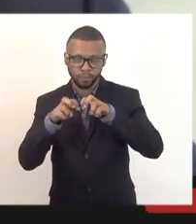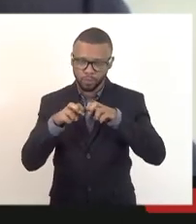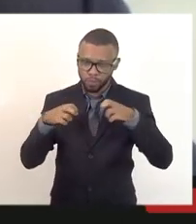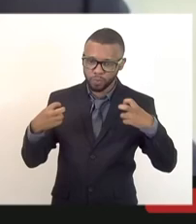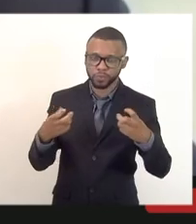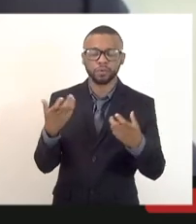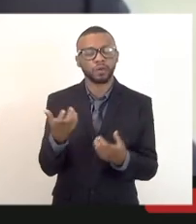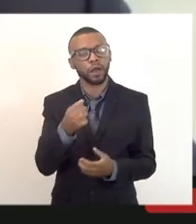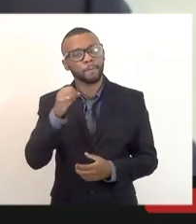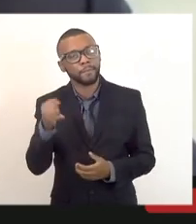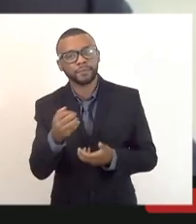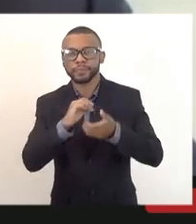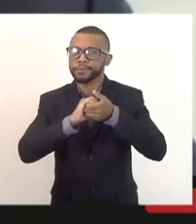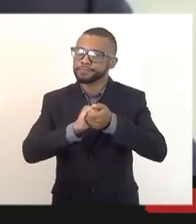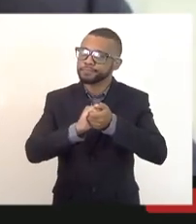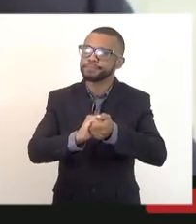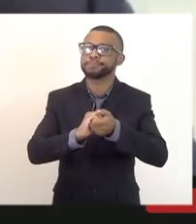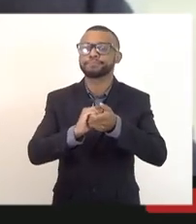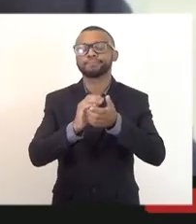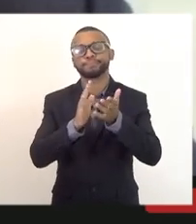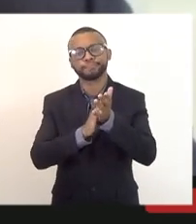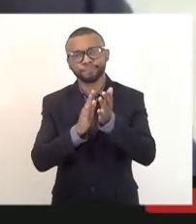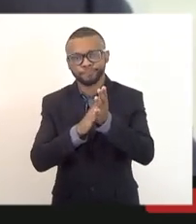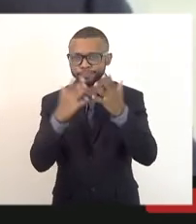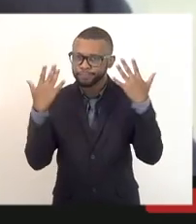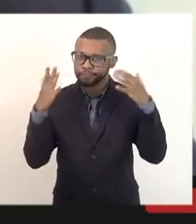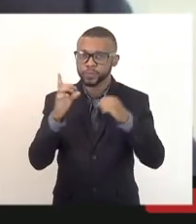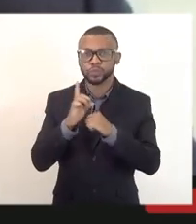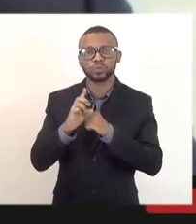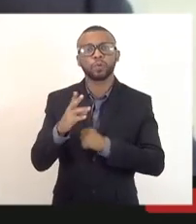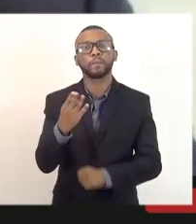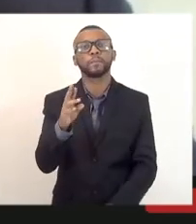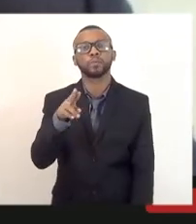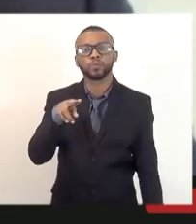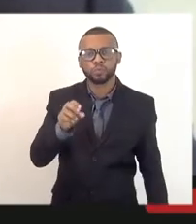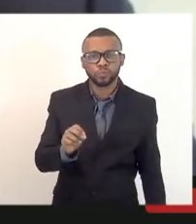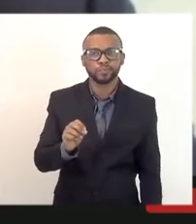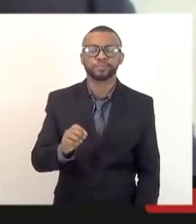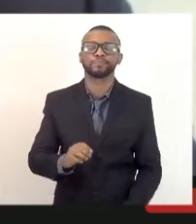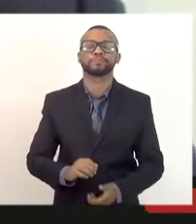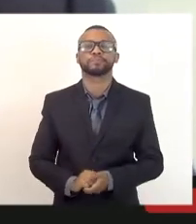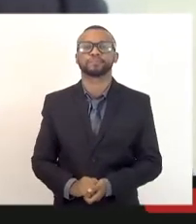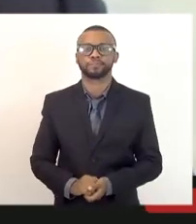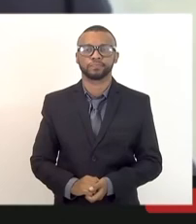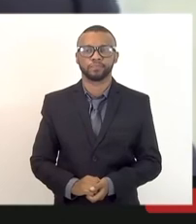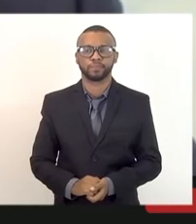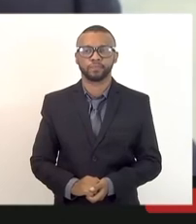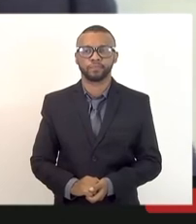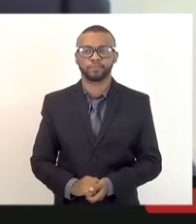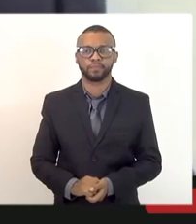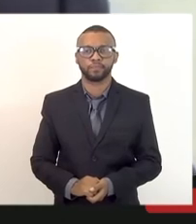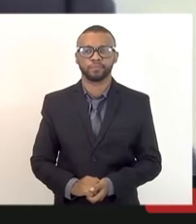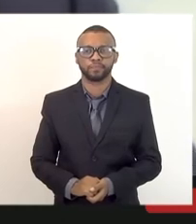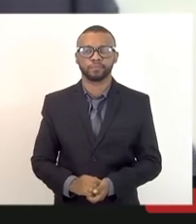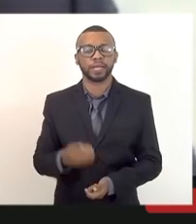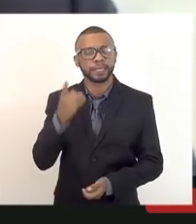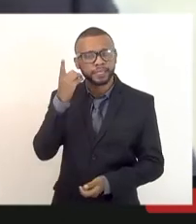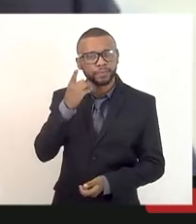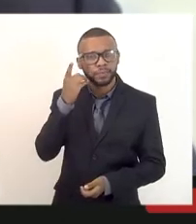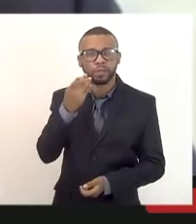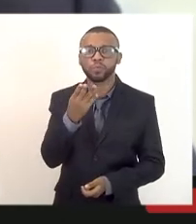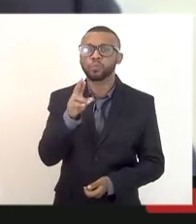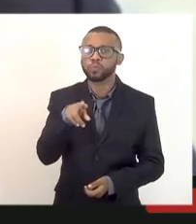PGE, o doutor Bruno e ao seu xará aí, o doutor Bruno também, procurador-geral. Passar a palavra para o deputado Bruno Dauari.